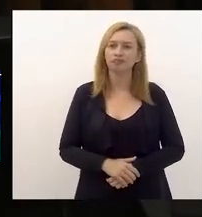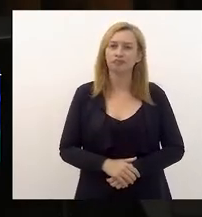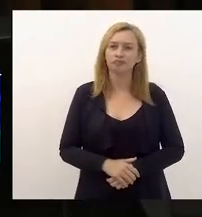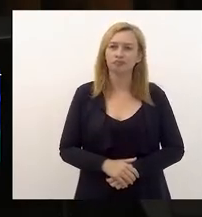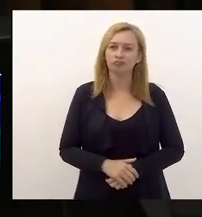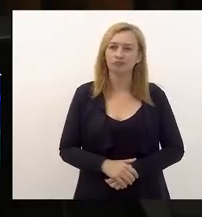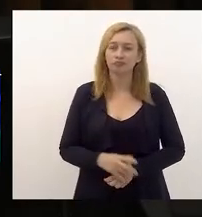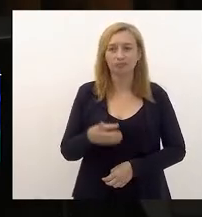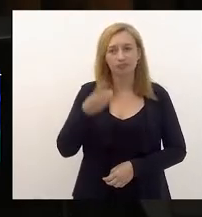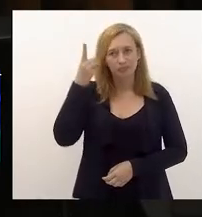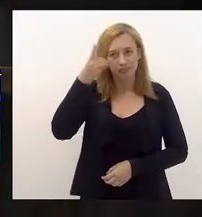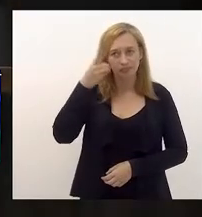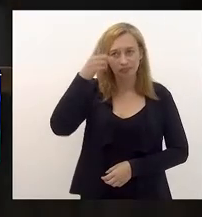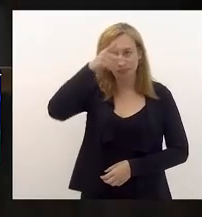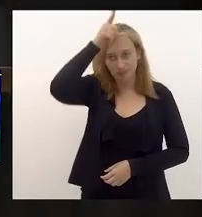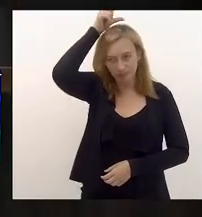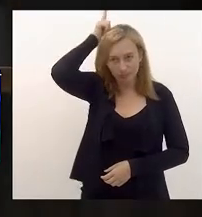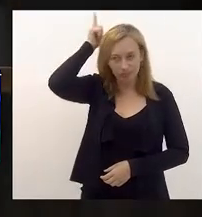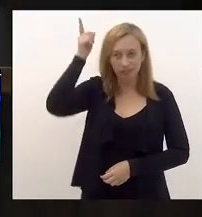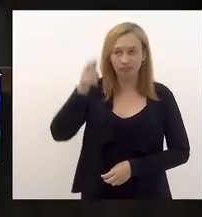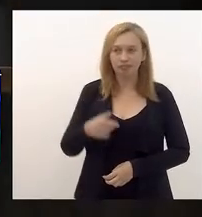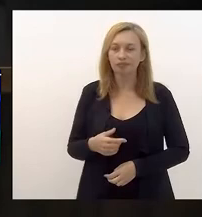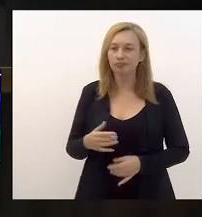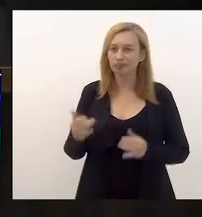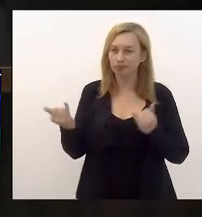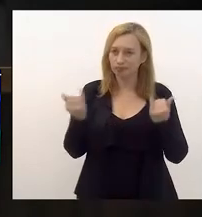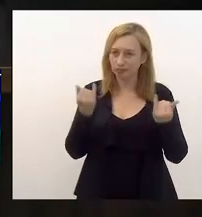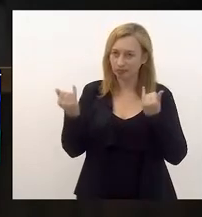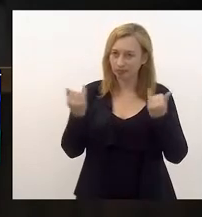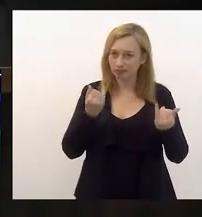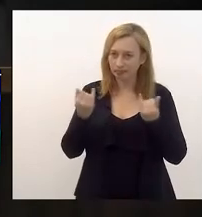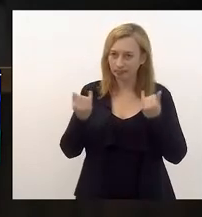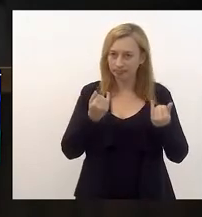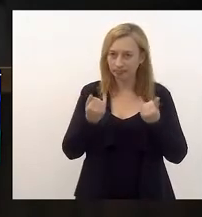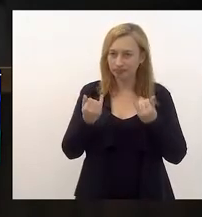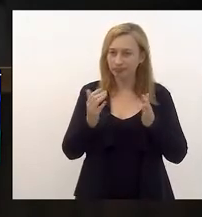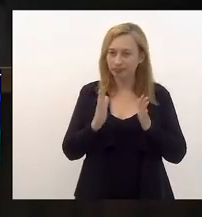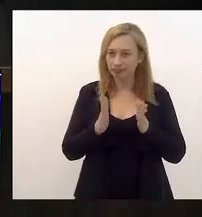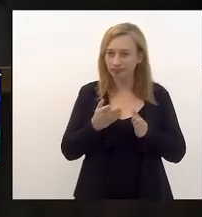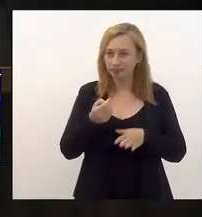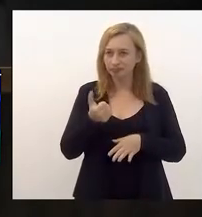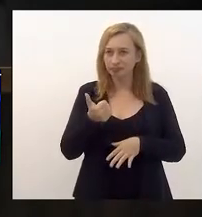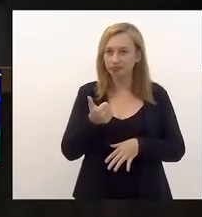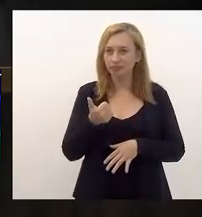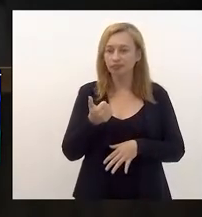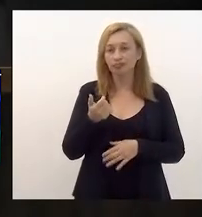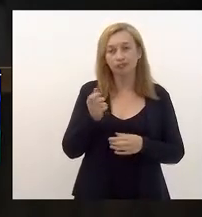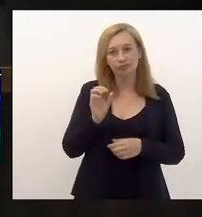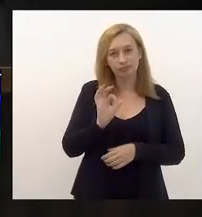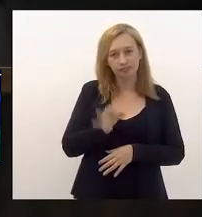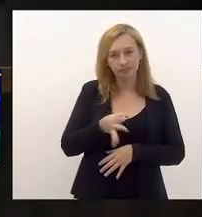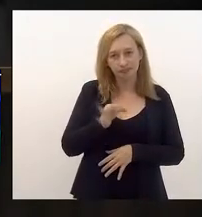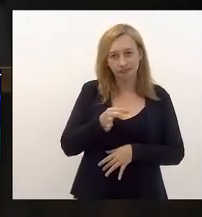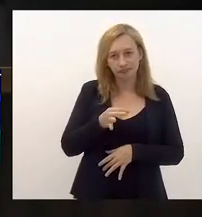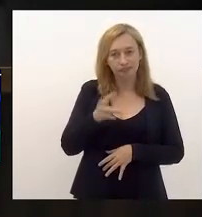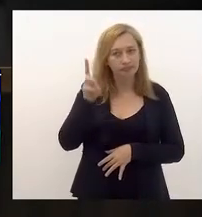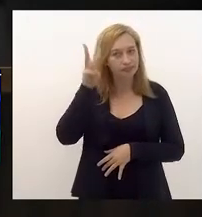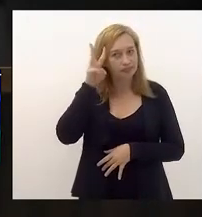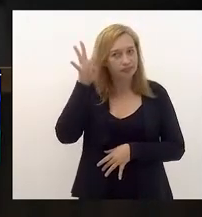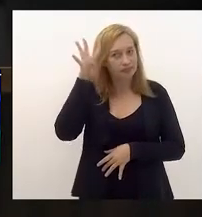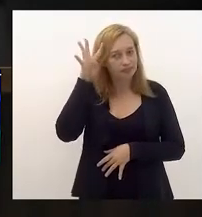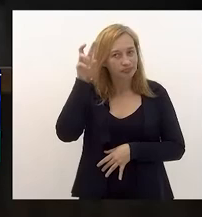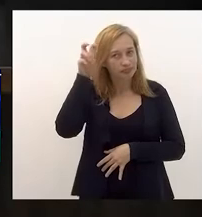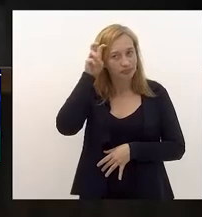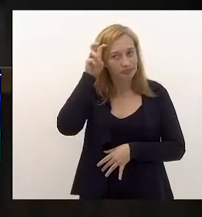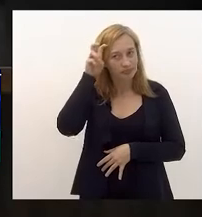Deputado Luiz, eu fui informado há pouco, e aí, possivelmente, terça, quarta e